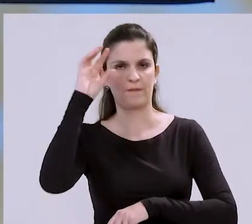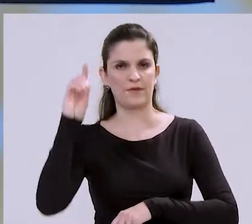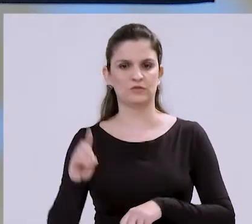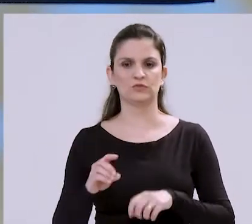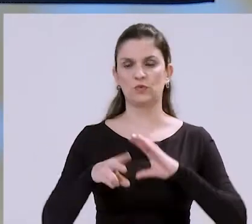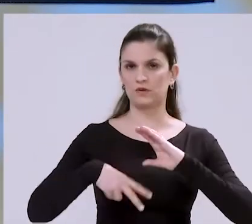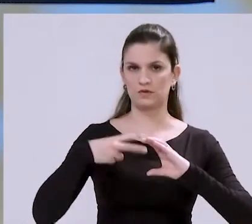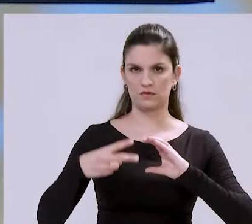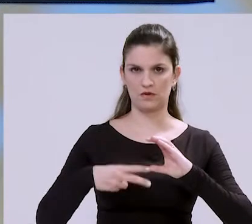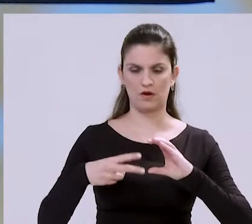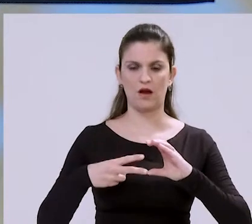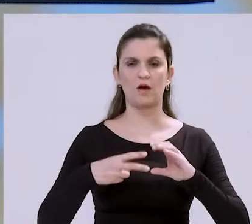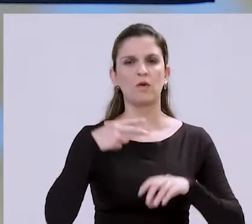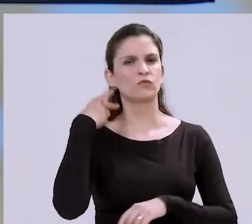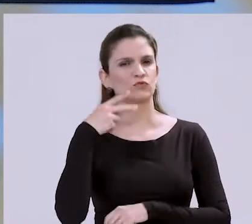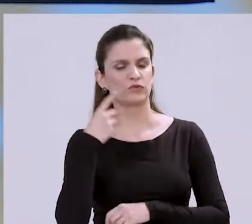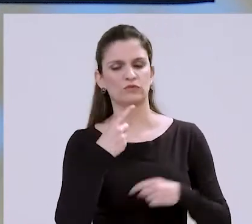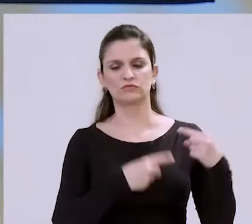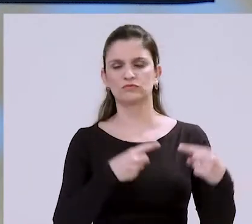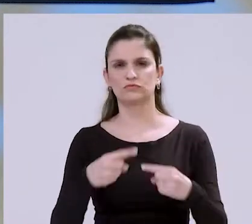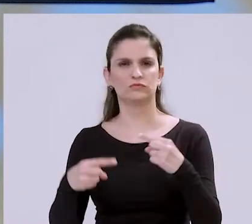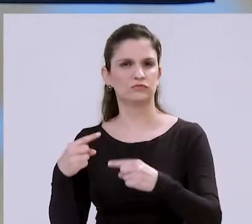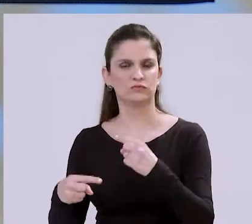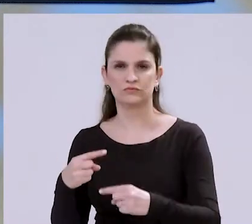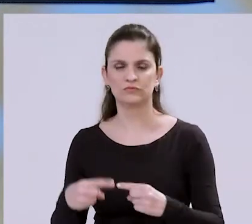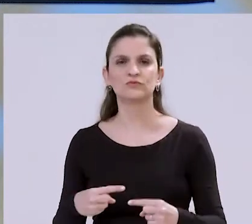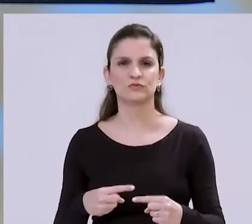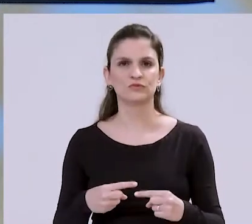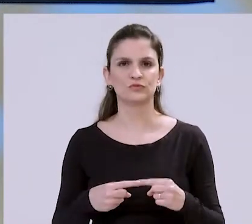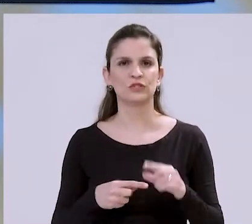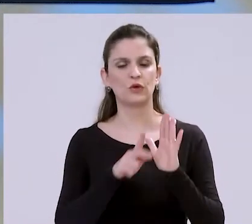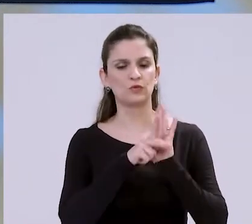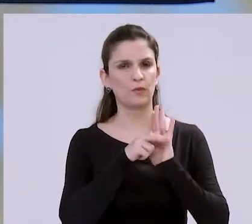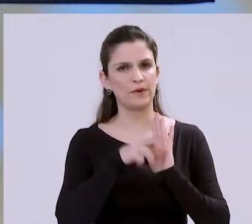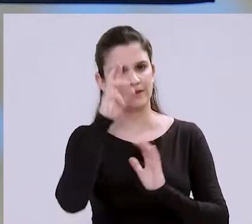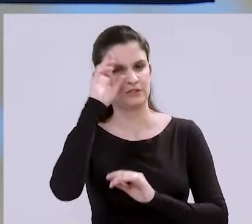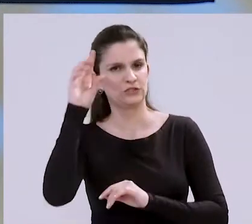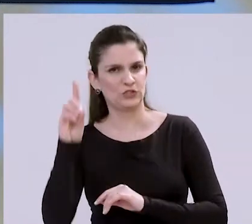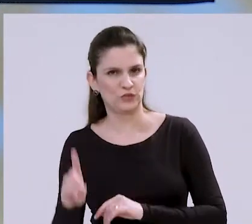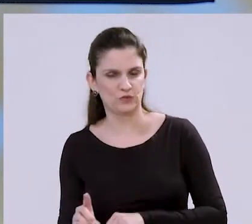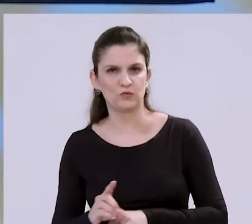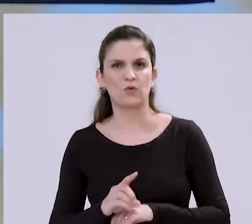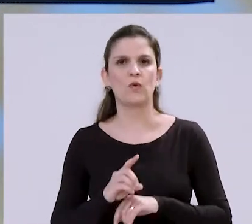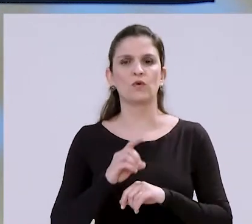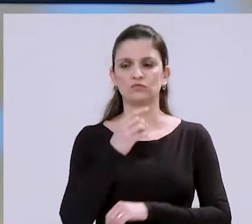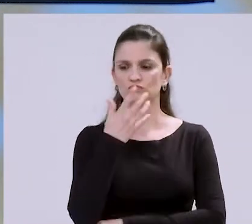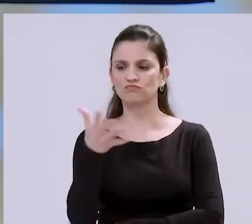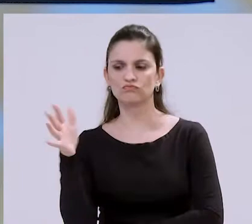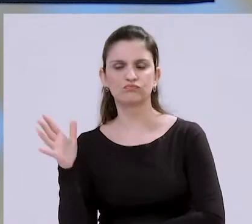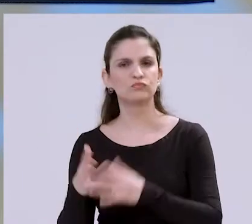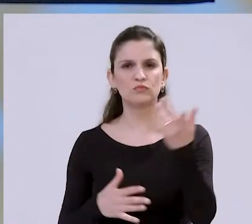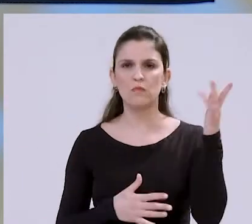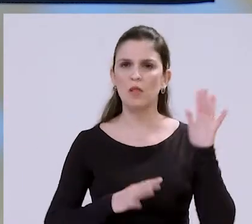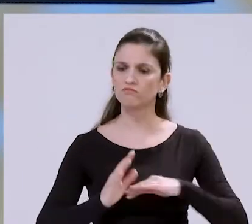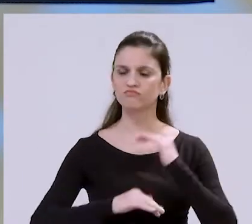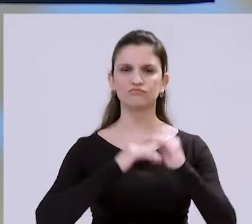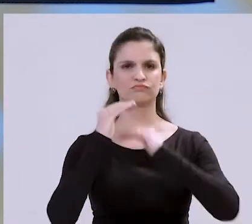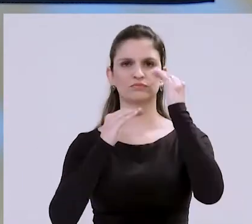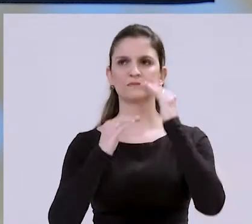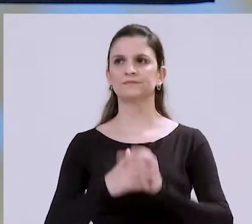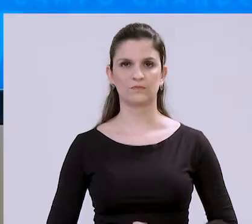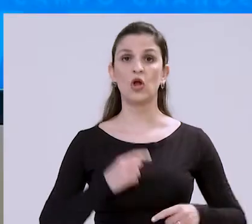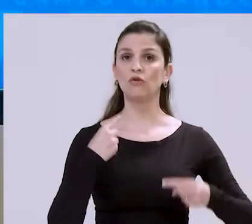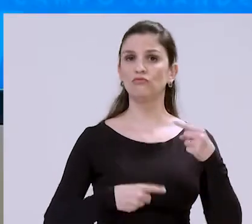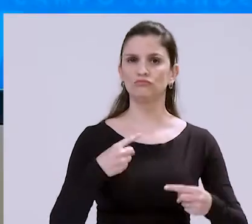diretora da Câmara, os vereadores discutiram mais uma normativa do Plano Diretor de Desenvolvimento Urbano e